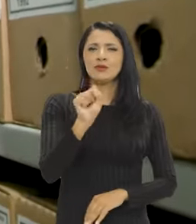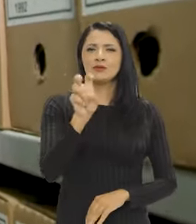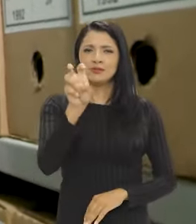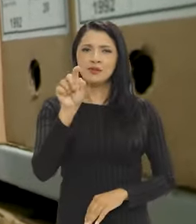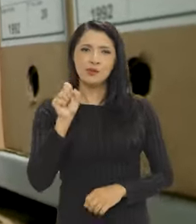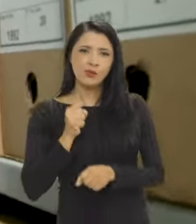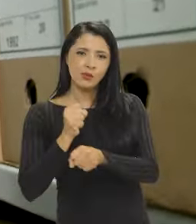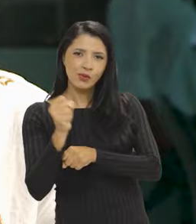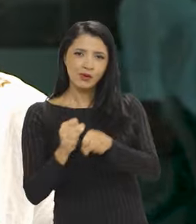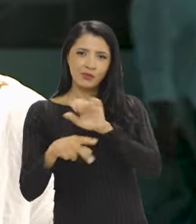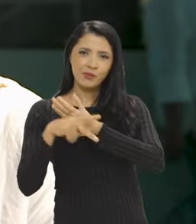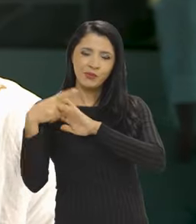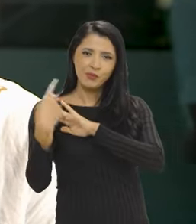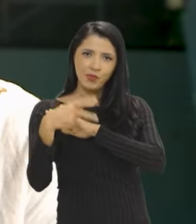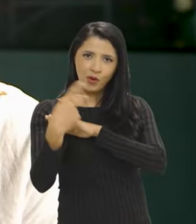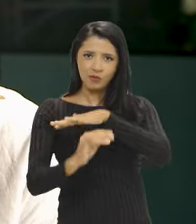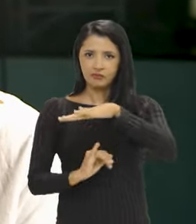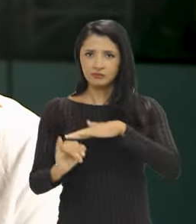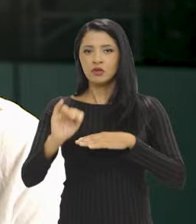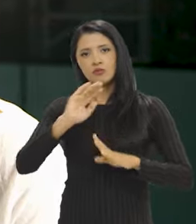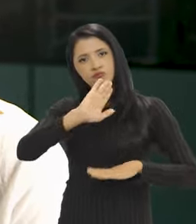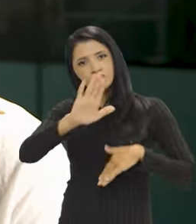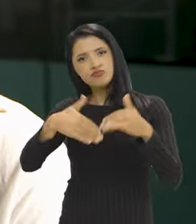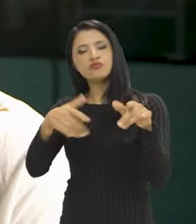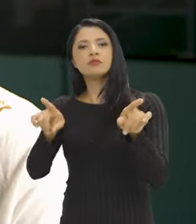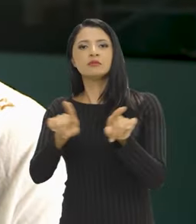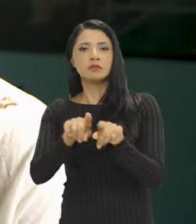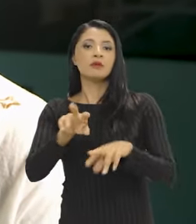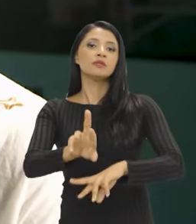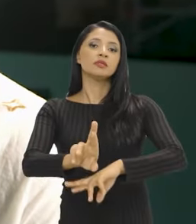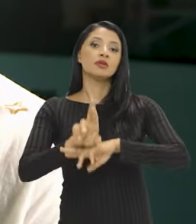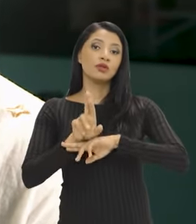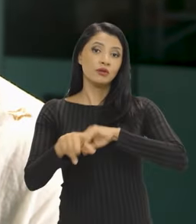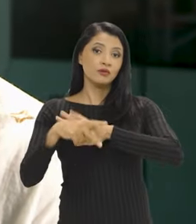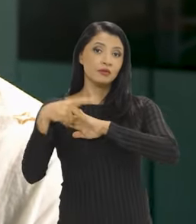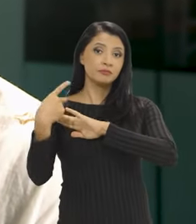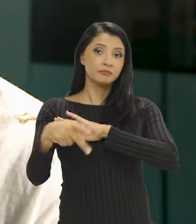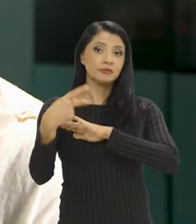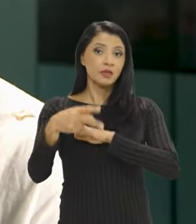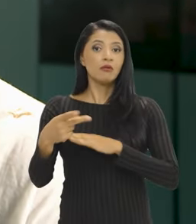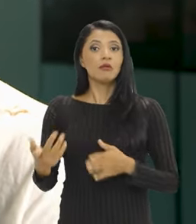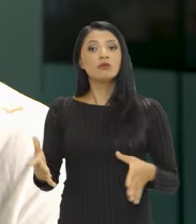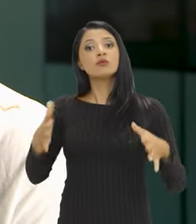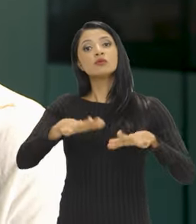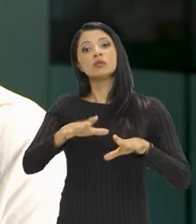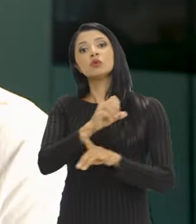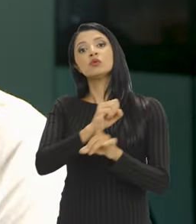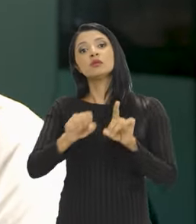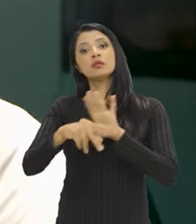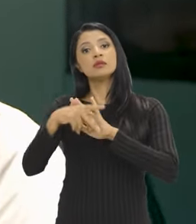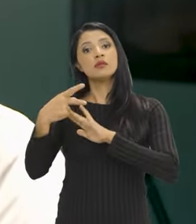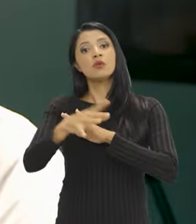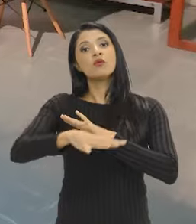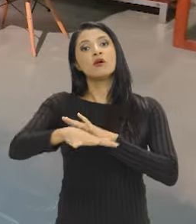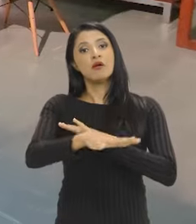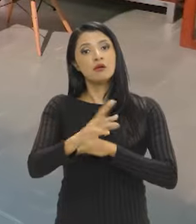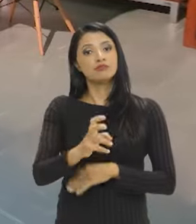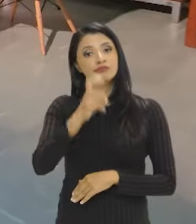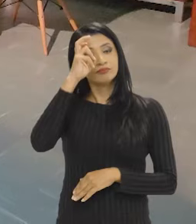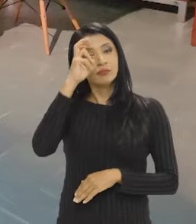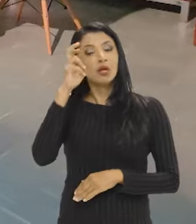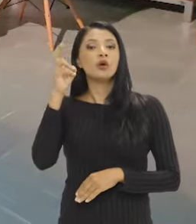nos 185 anos da instituição, mas também um avanço na representatividade e na inclusão social